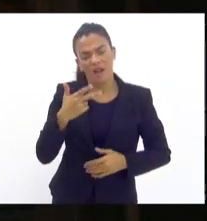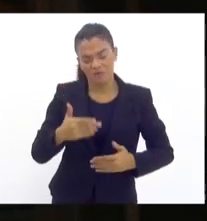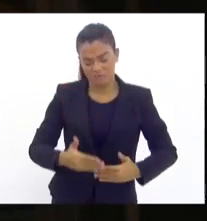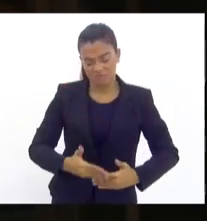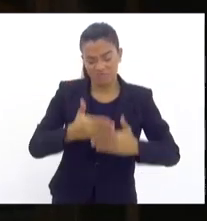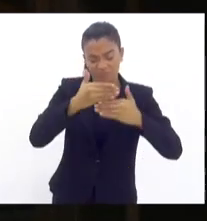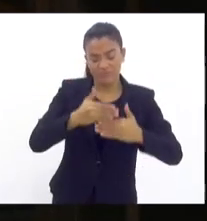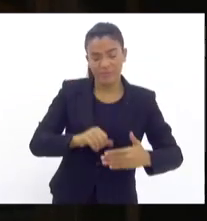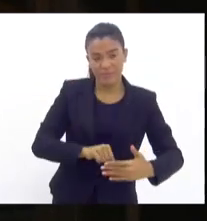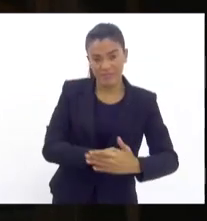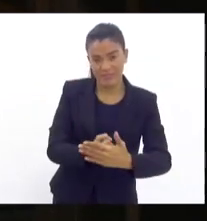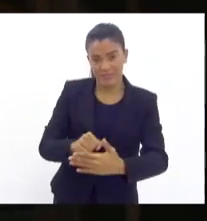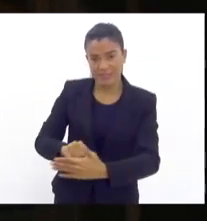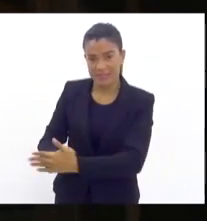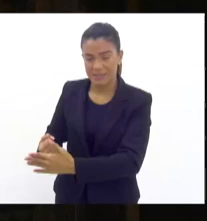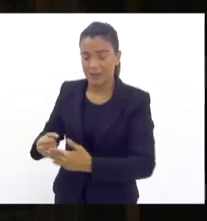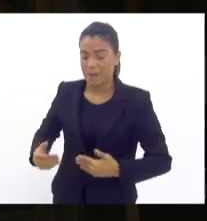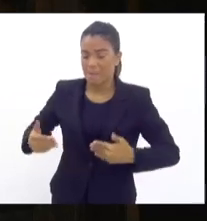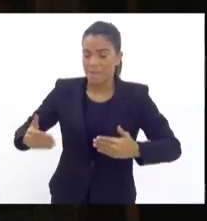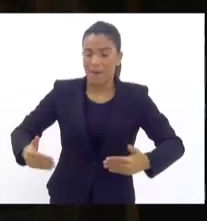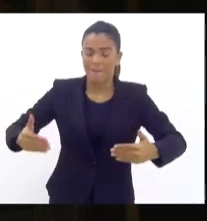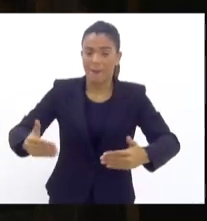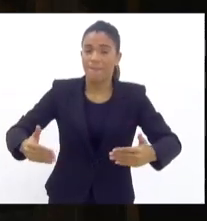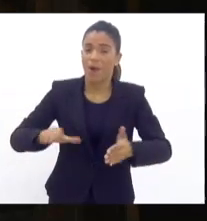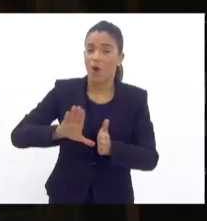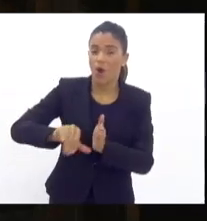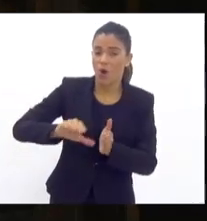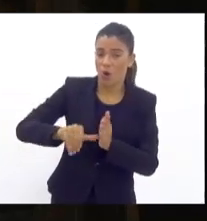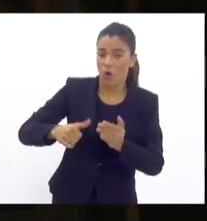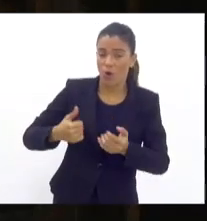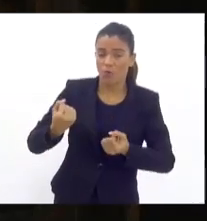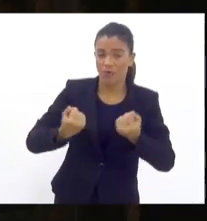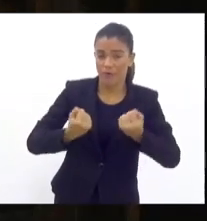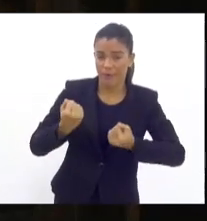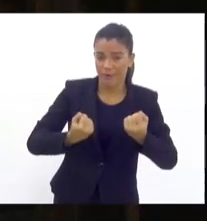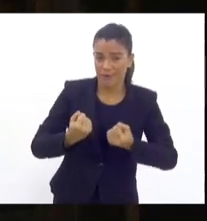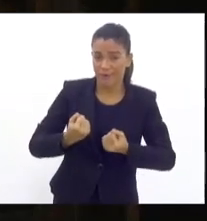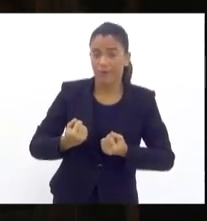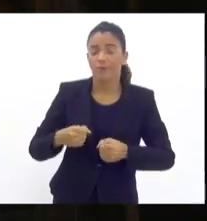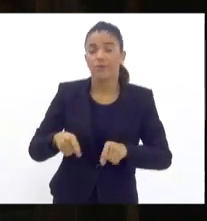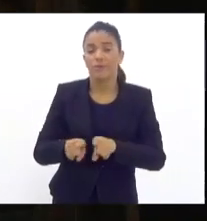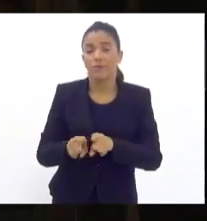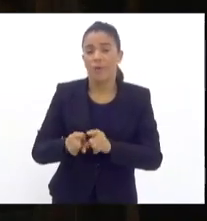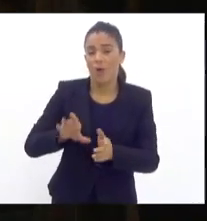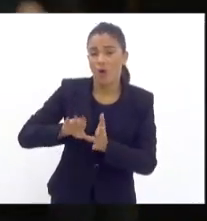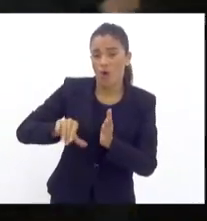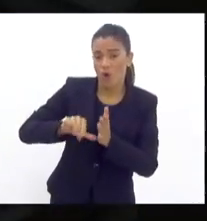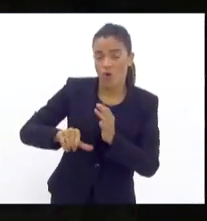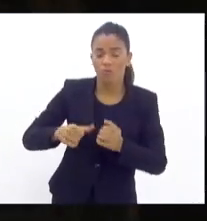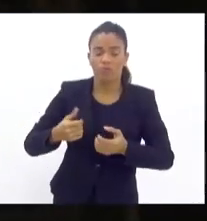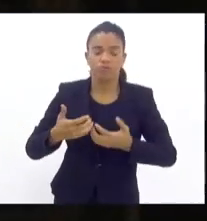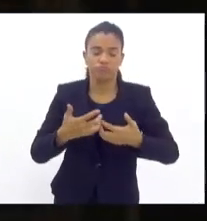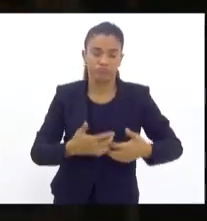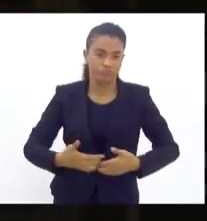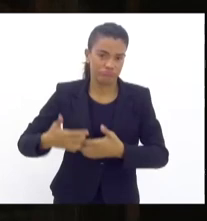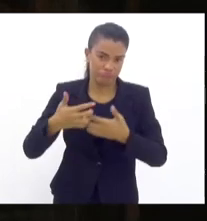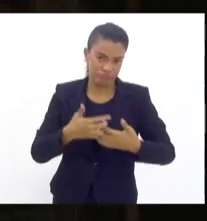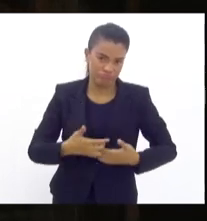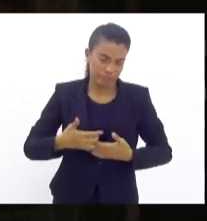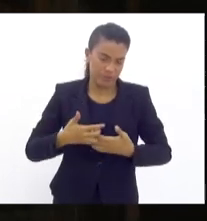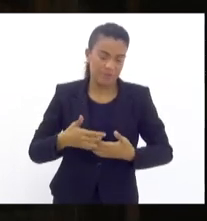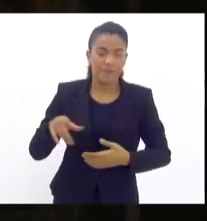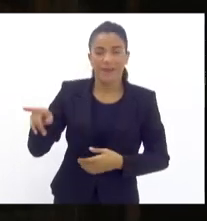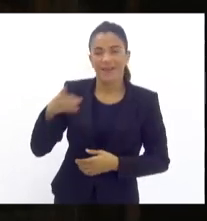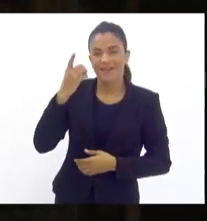que também acomete o bar de pina, são os roubos de veículo e os roubos de carga. A